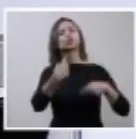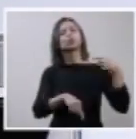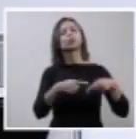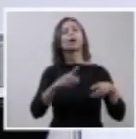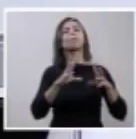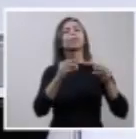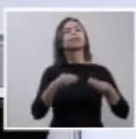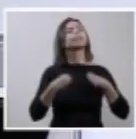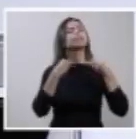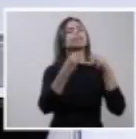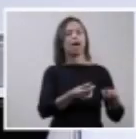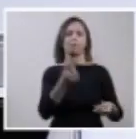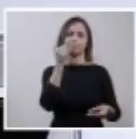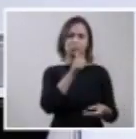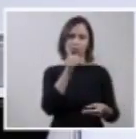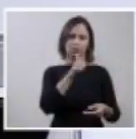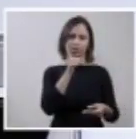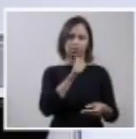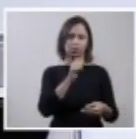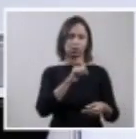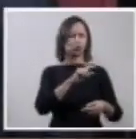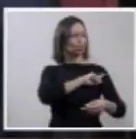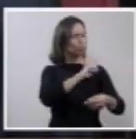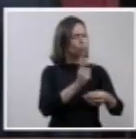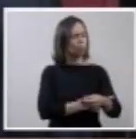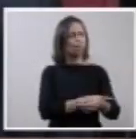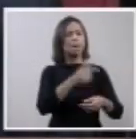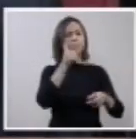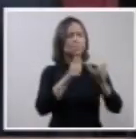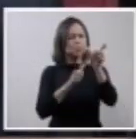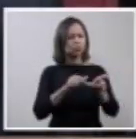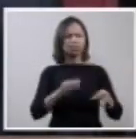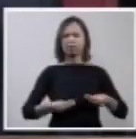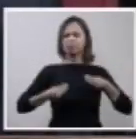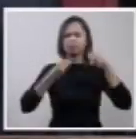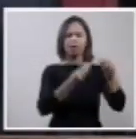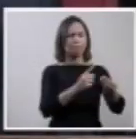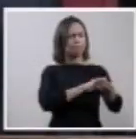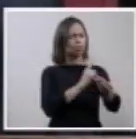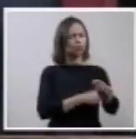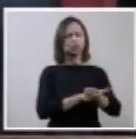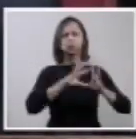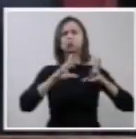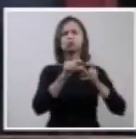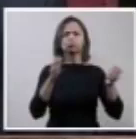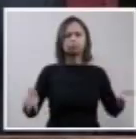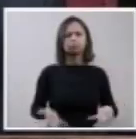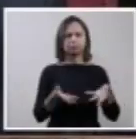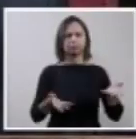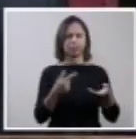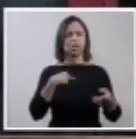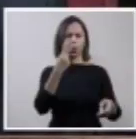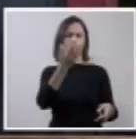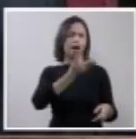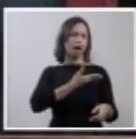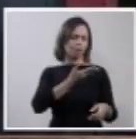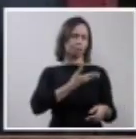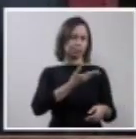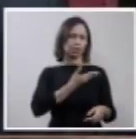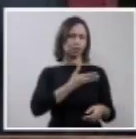mulheres, disse um colega, um xará, um xará, não colega,